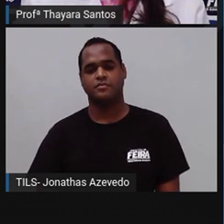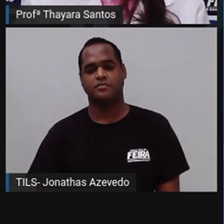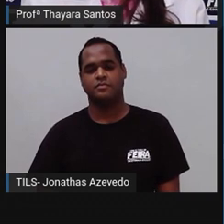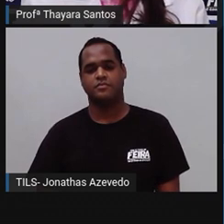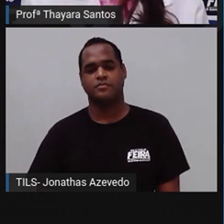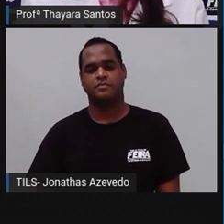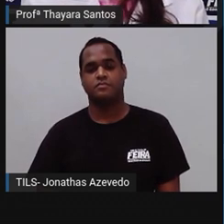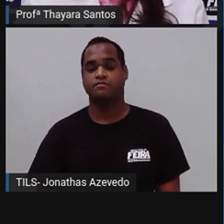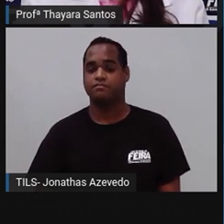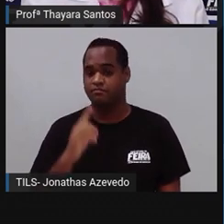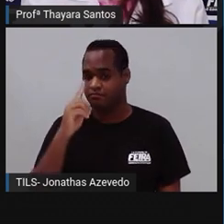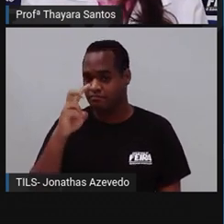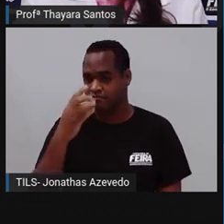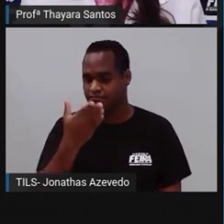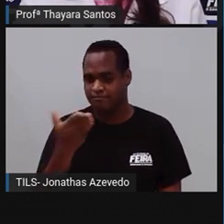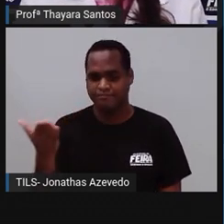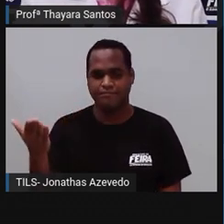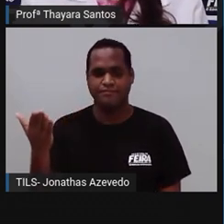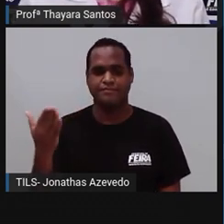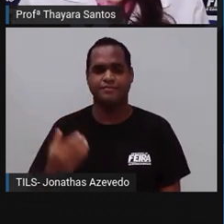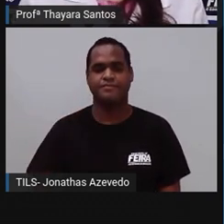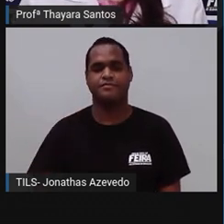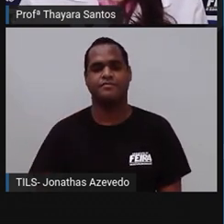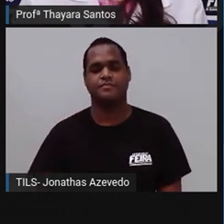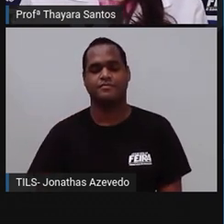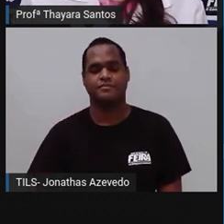15 segundos aí pra vocês.